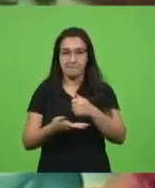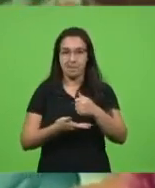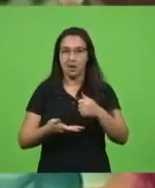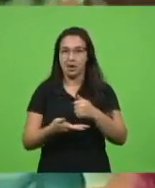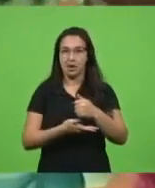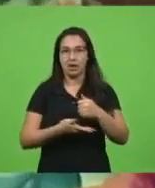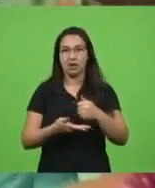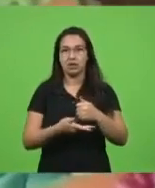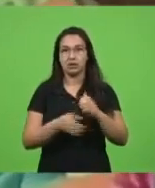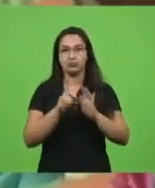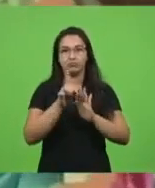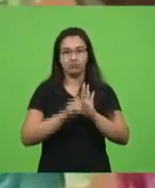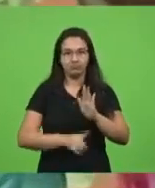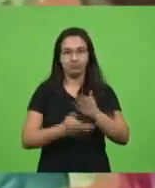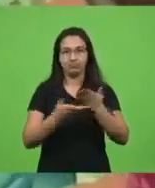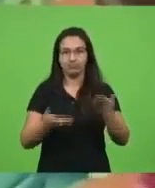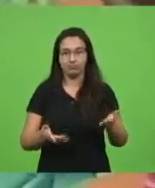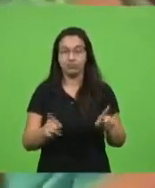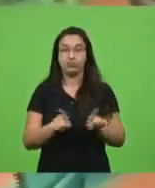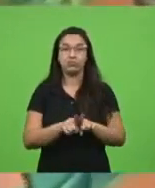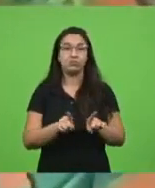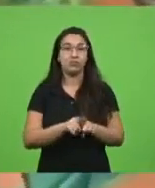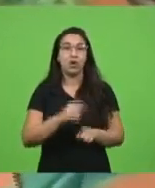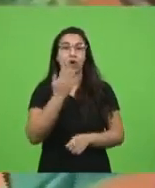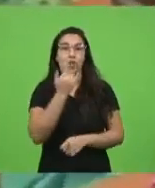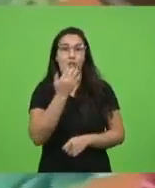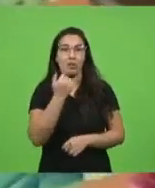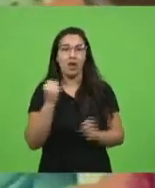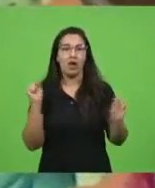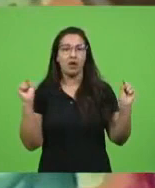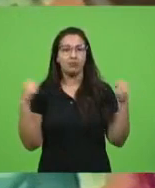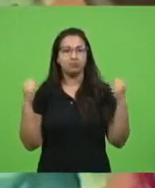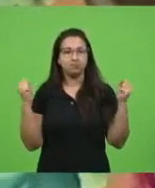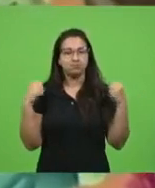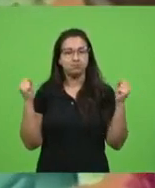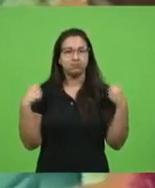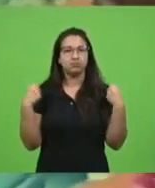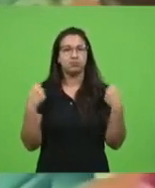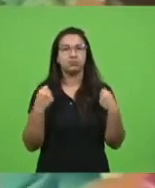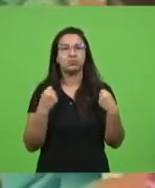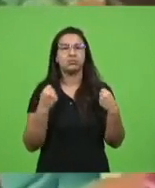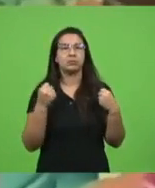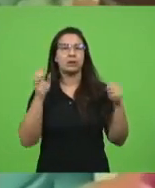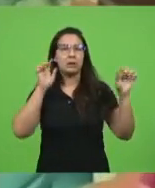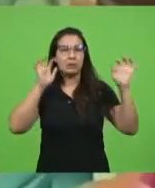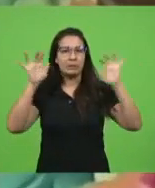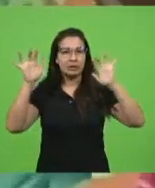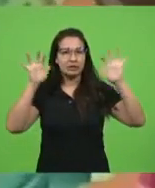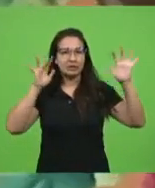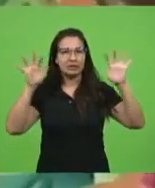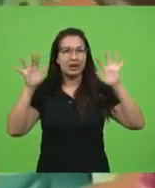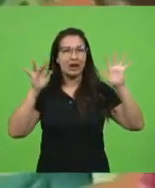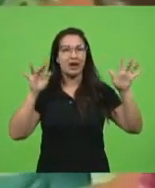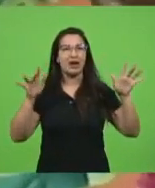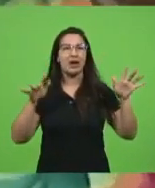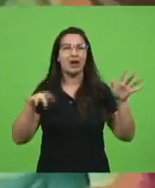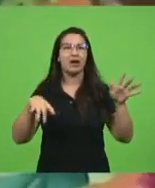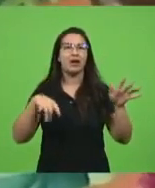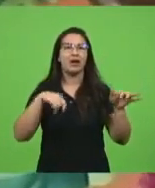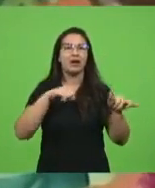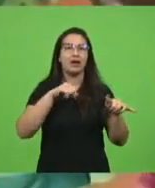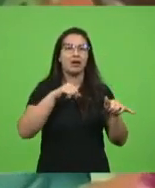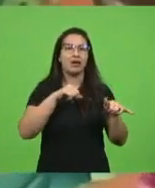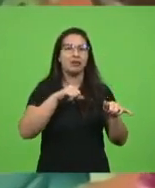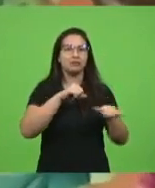Comer bem, fazer exercício, meditar, consumir de maneira consciente, reciclar, tudo isso